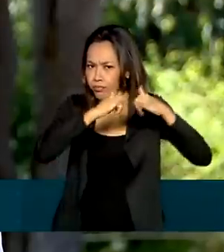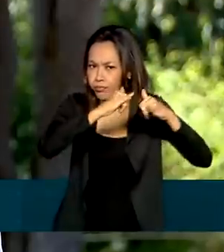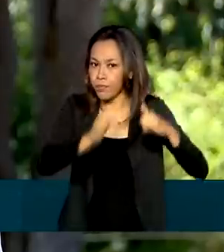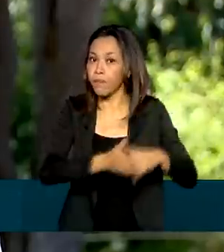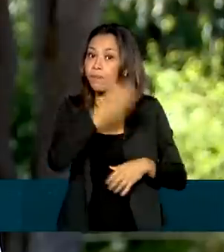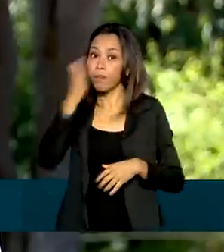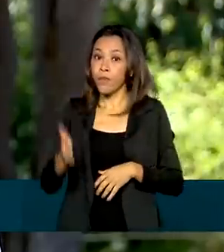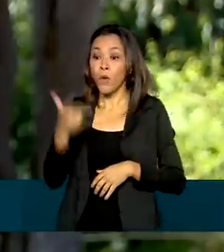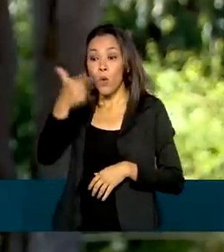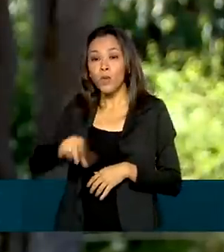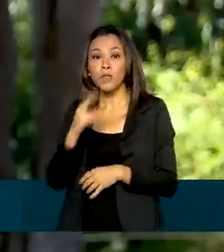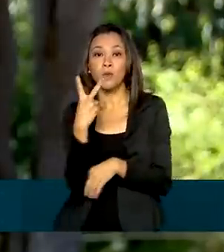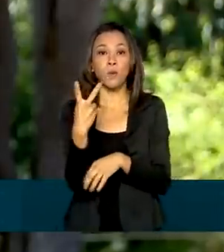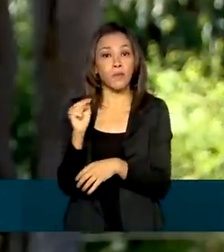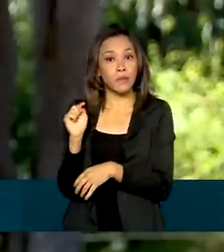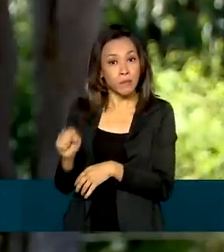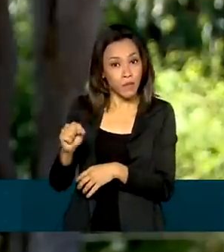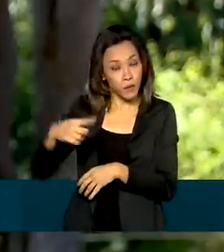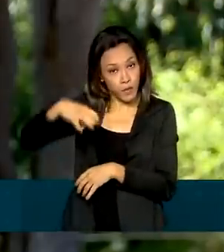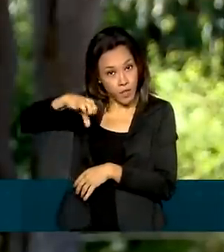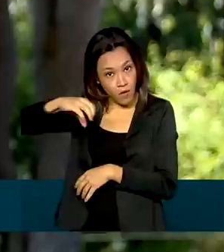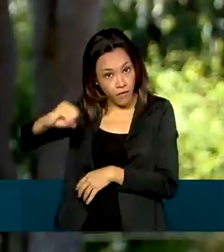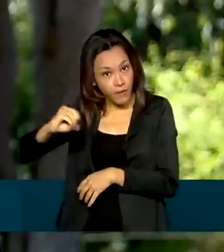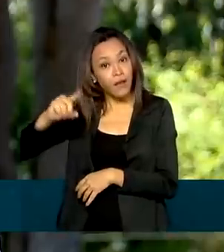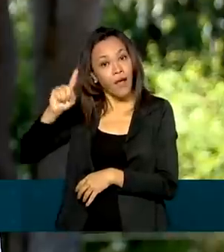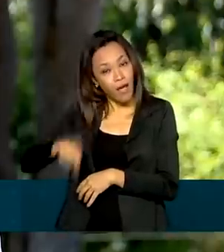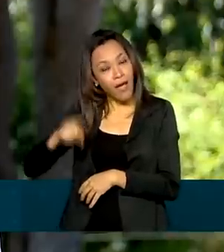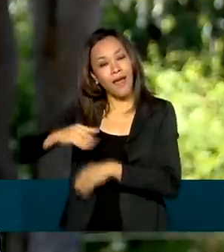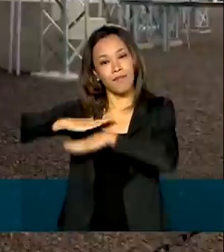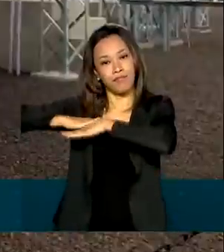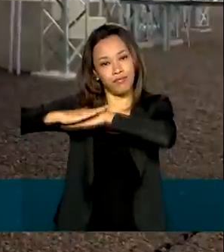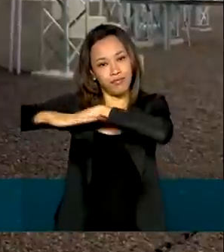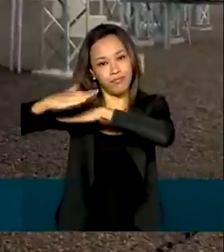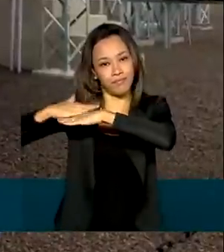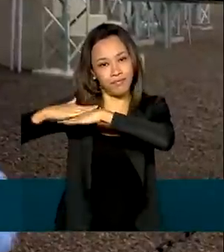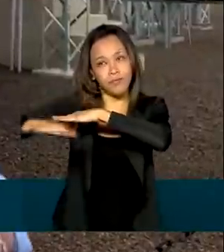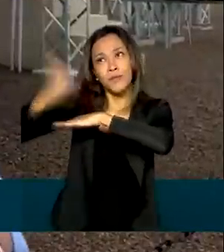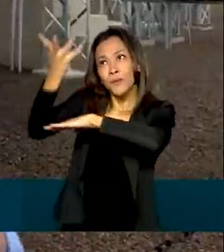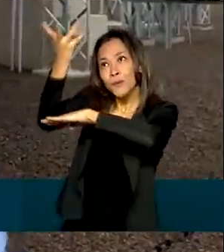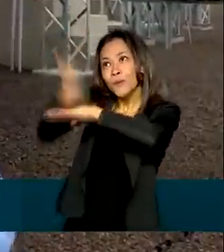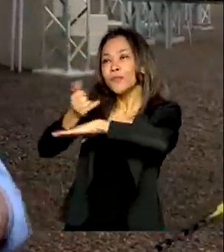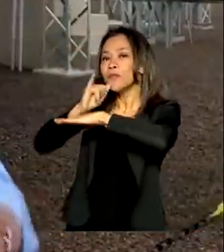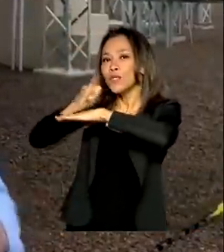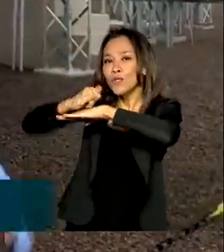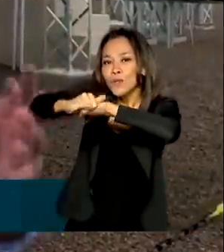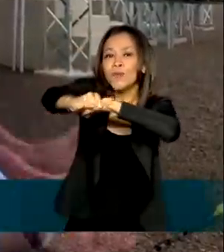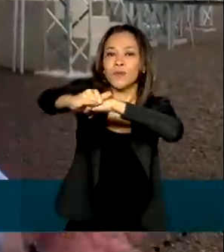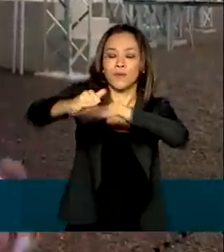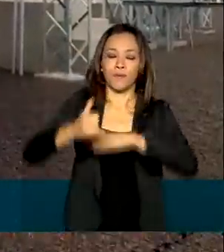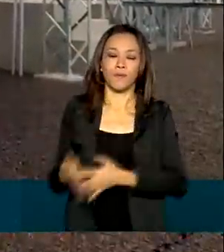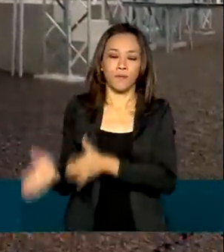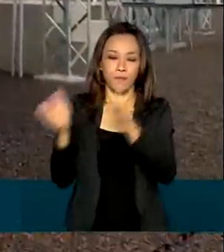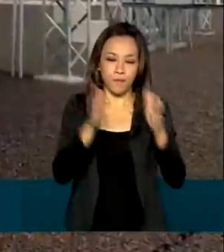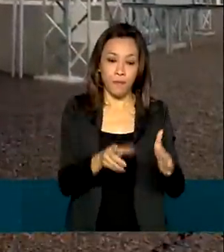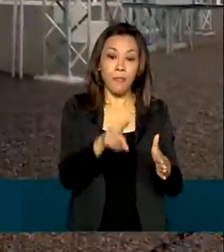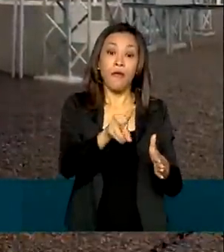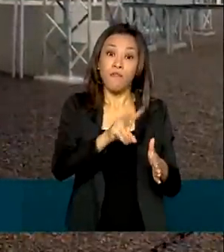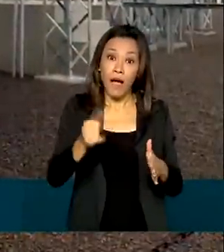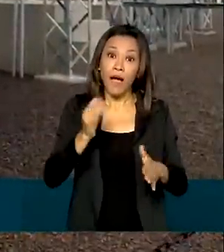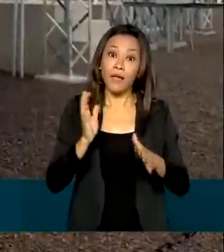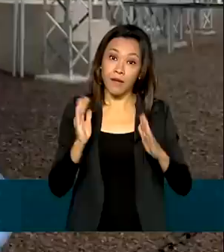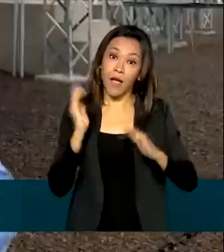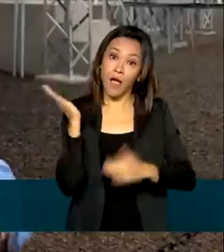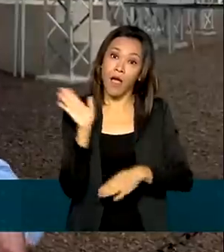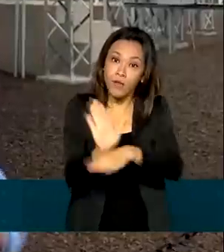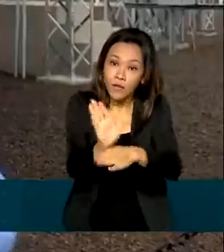outras, 2.090, receberão o modelo de geração solar. Vai trazer dignidade àquelas pessoas que vivem no Pantanal Sul-Mato